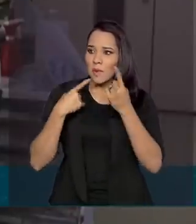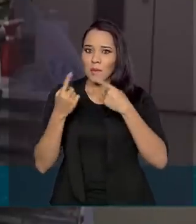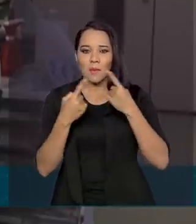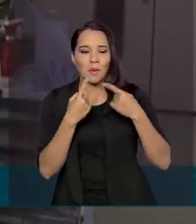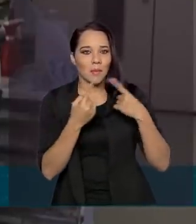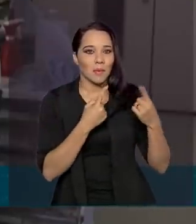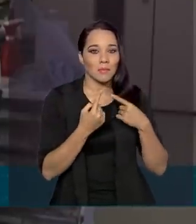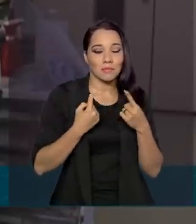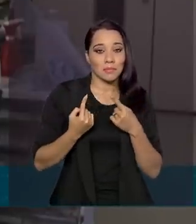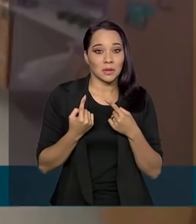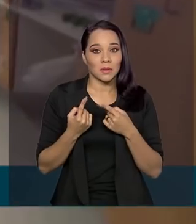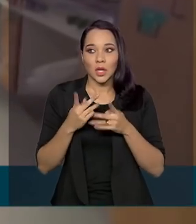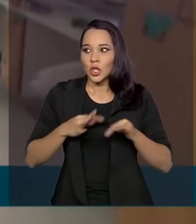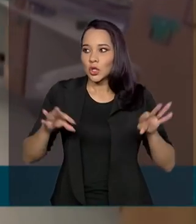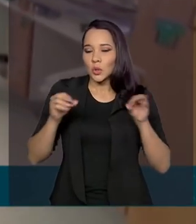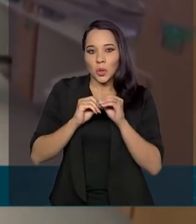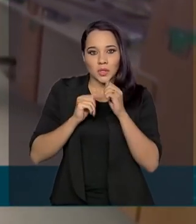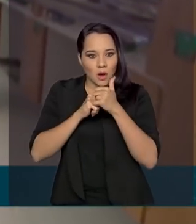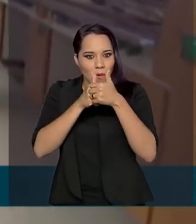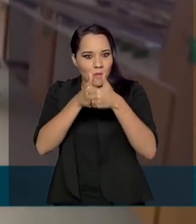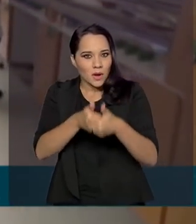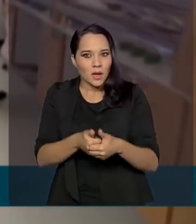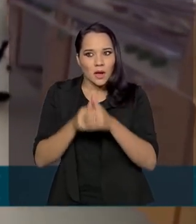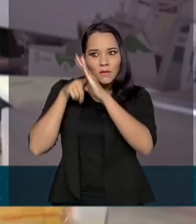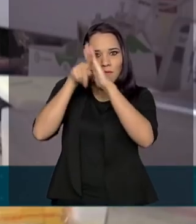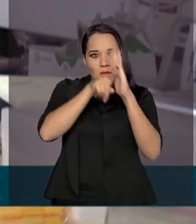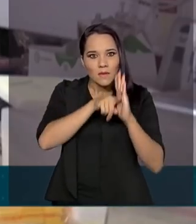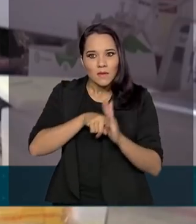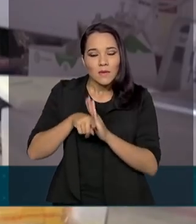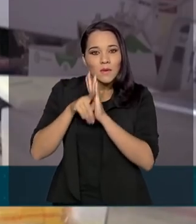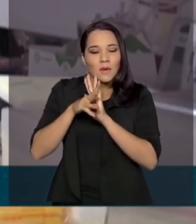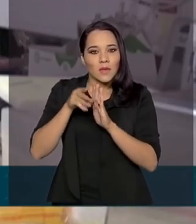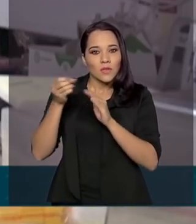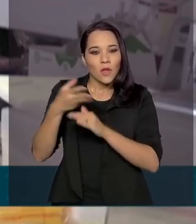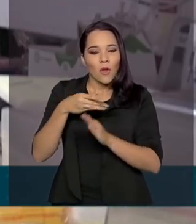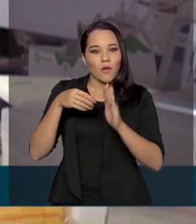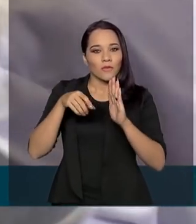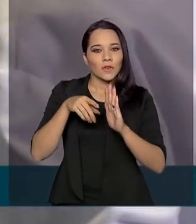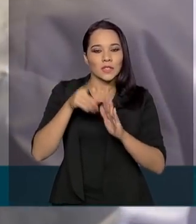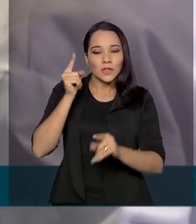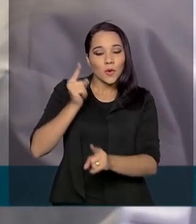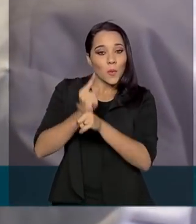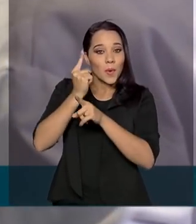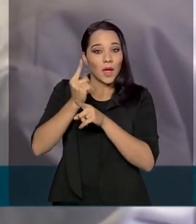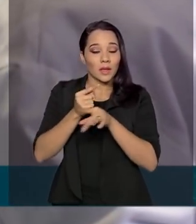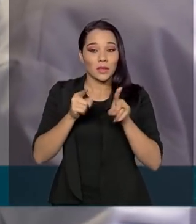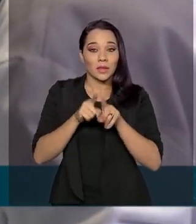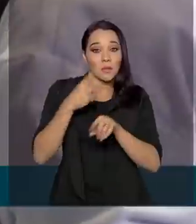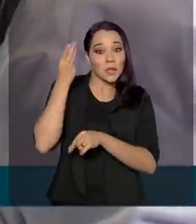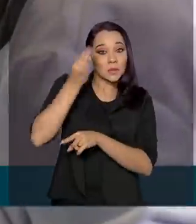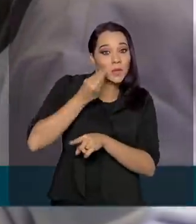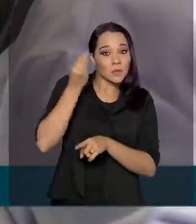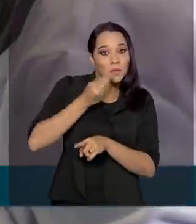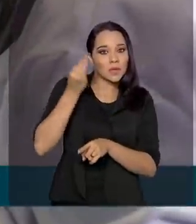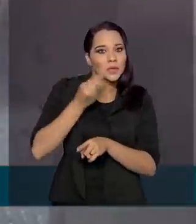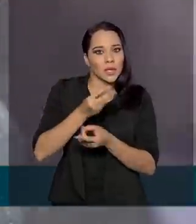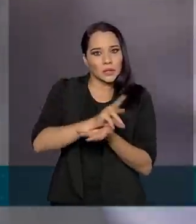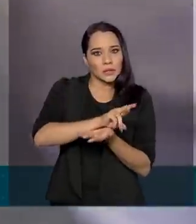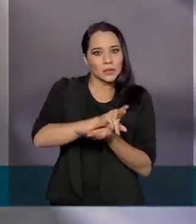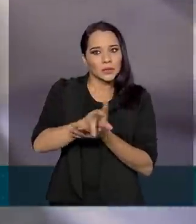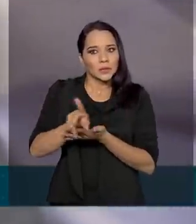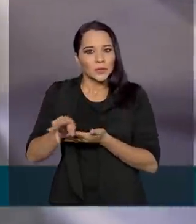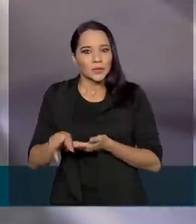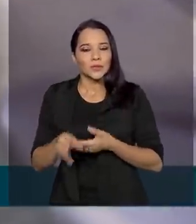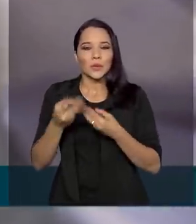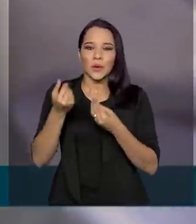Estamos todos acompanhando as pesquisas, as novas descobertas e experimentando uma intimidade